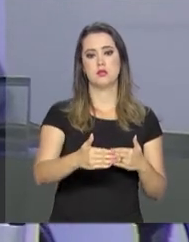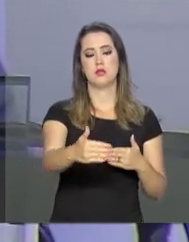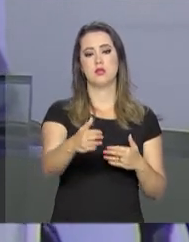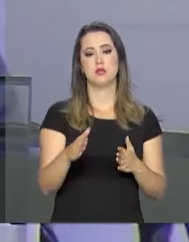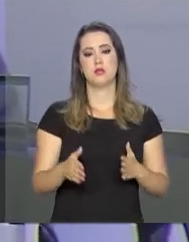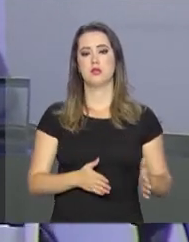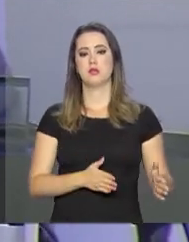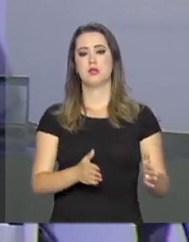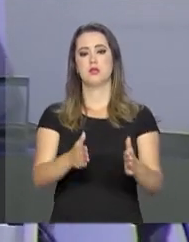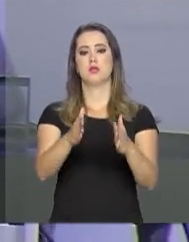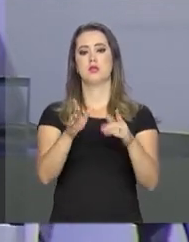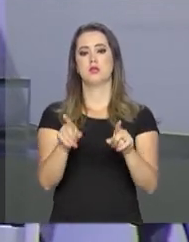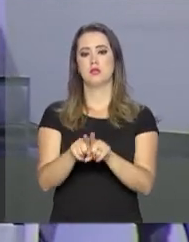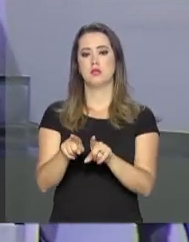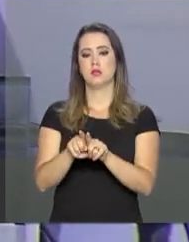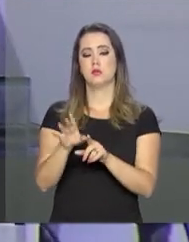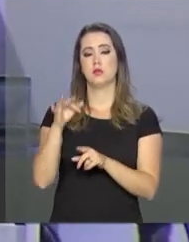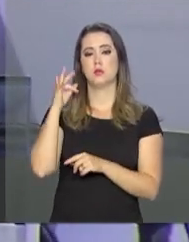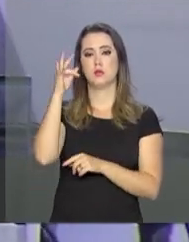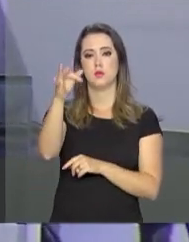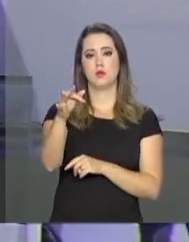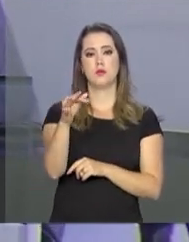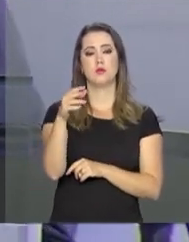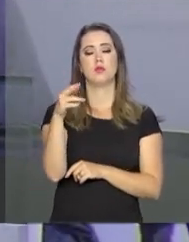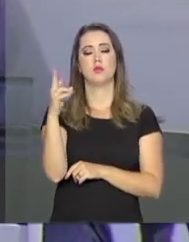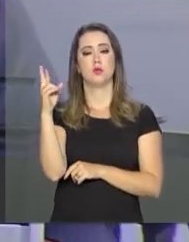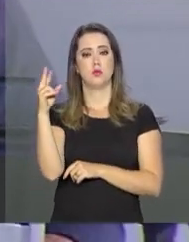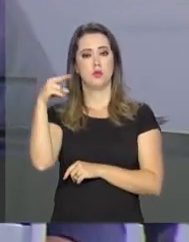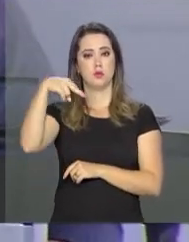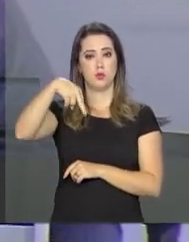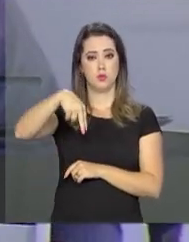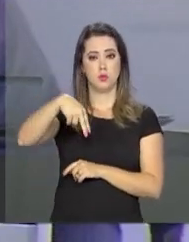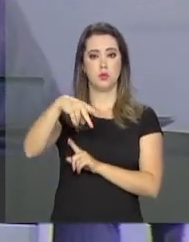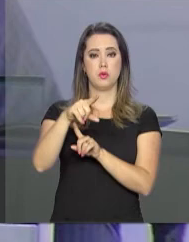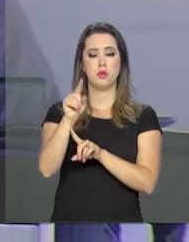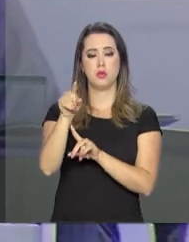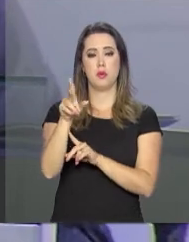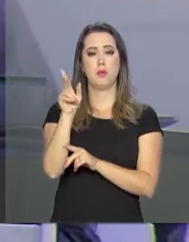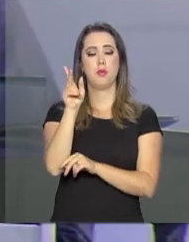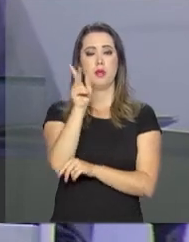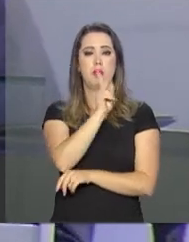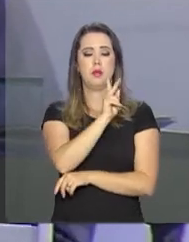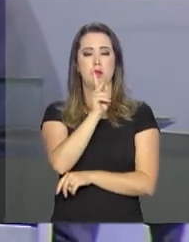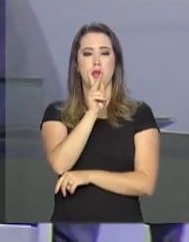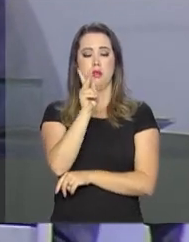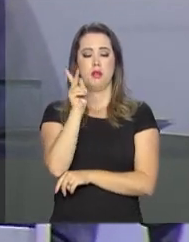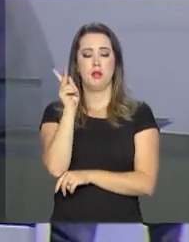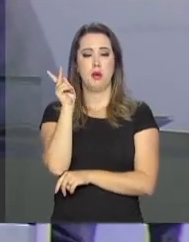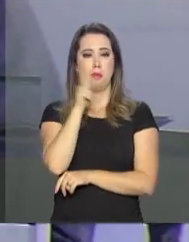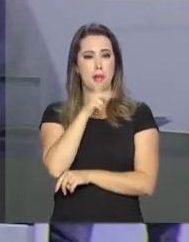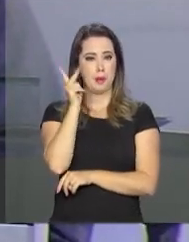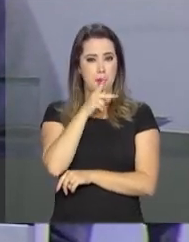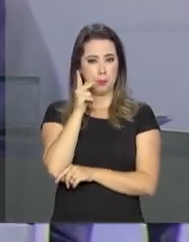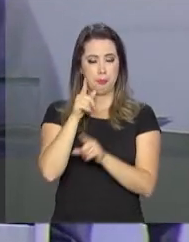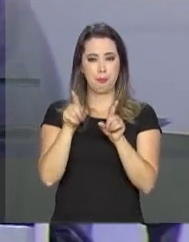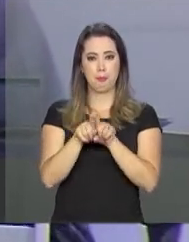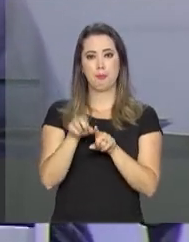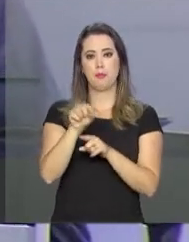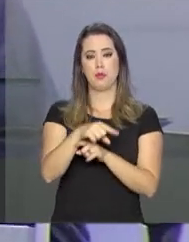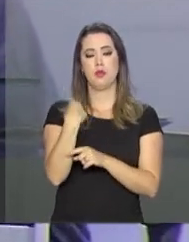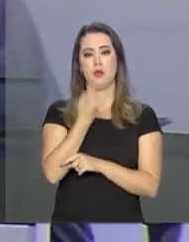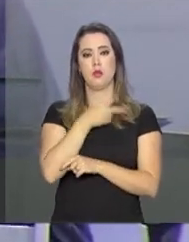para contemplar futuramente o Rio Grande do Norte e uma boa parte da Paraíba. Veremos o eixo norte